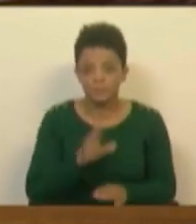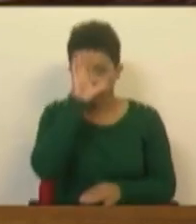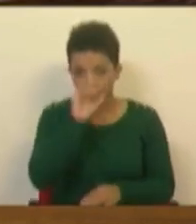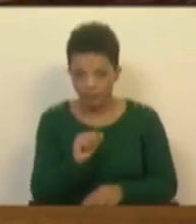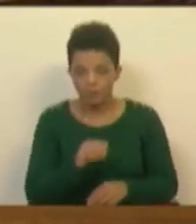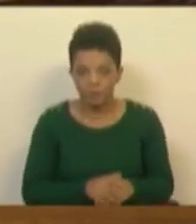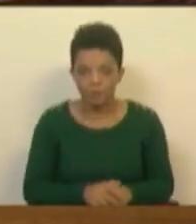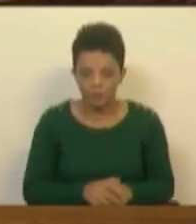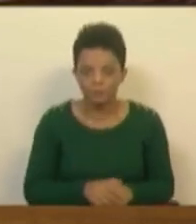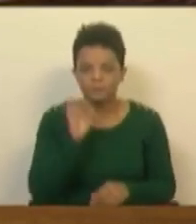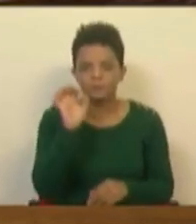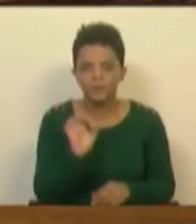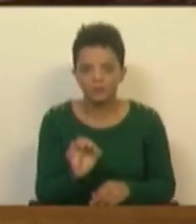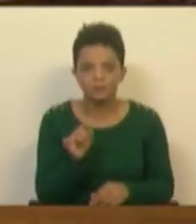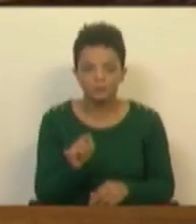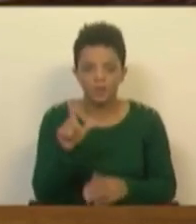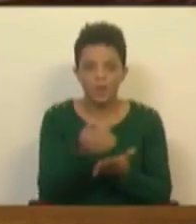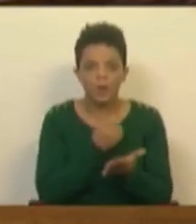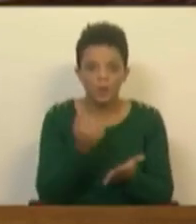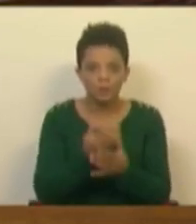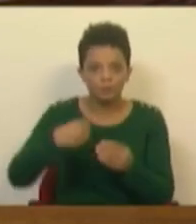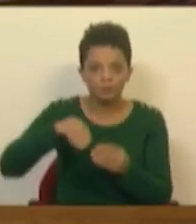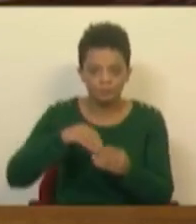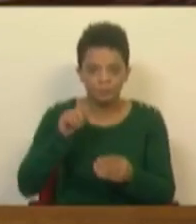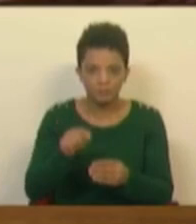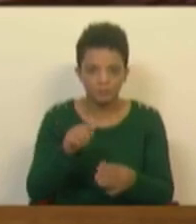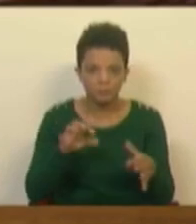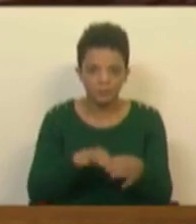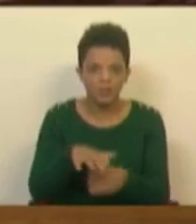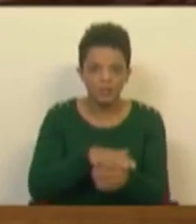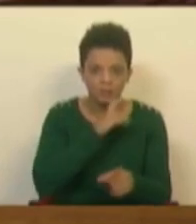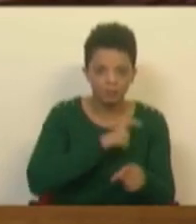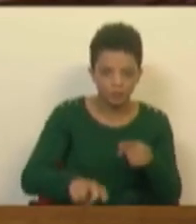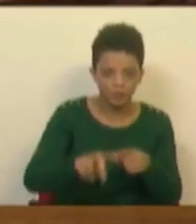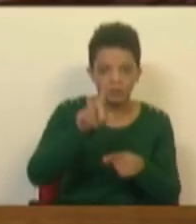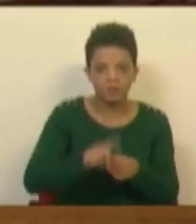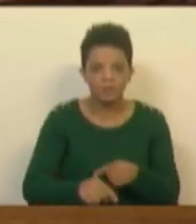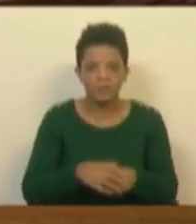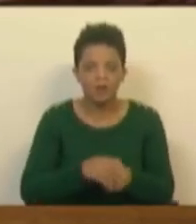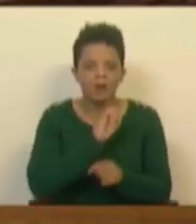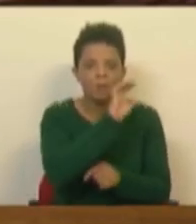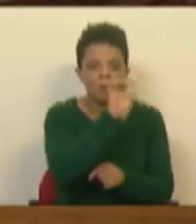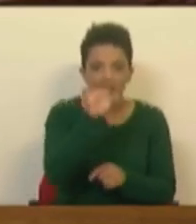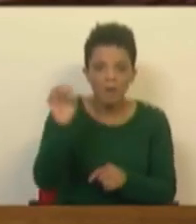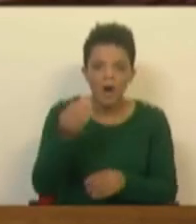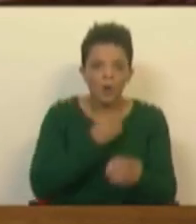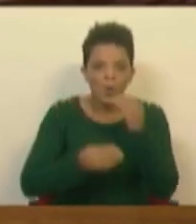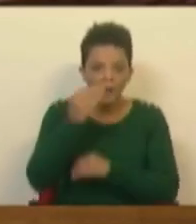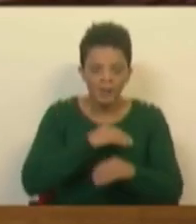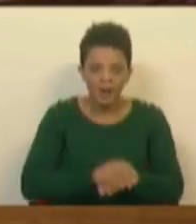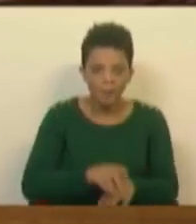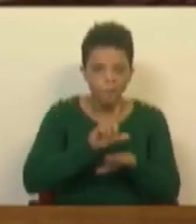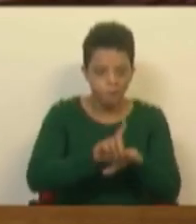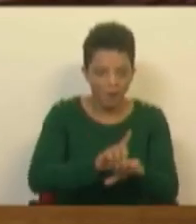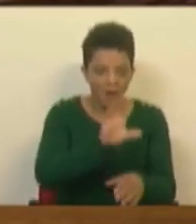faz incidir esta taxação de lucros extraordinários sobre os setores da energia e da distribuição alimentar. O